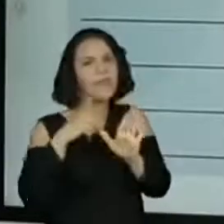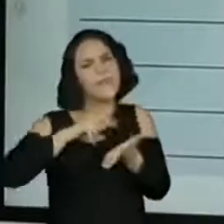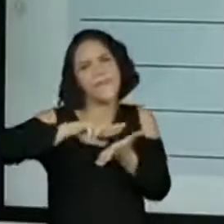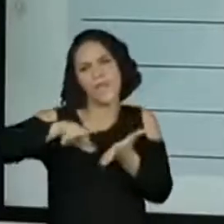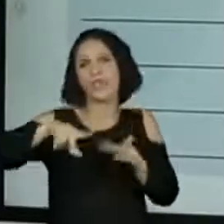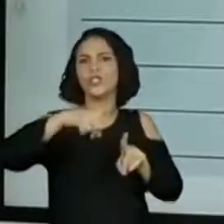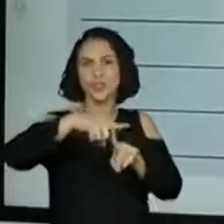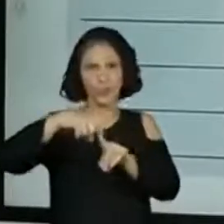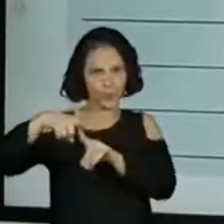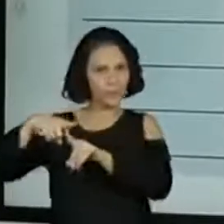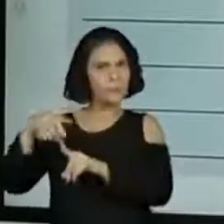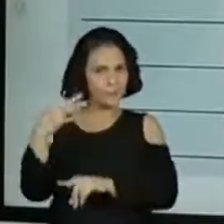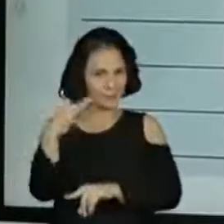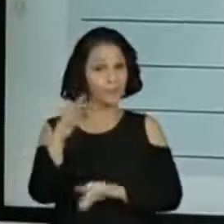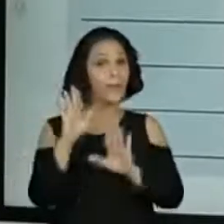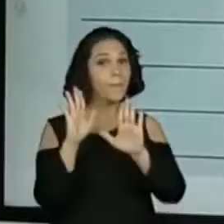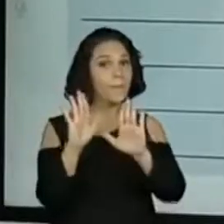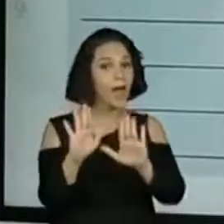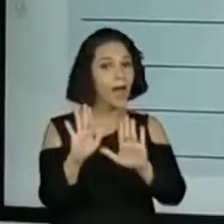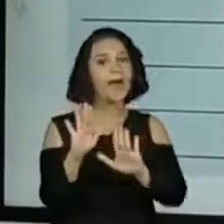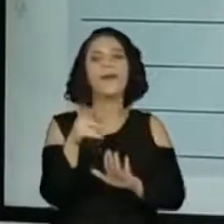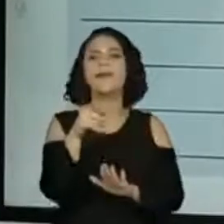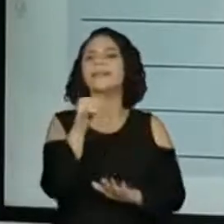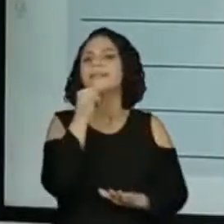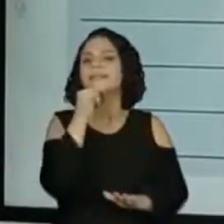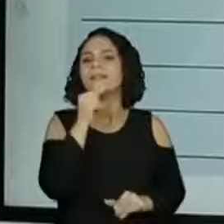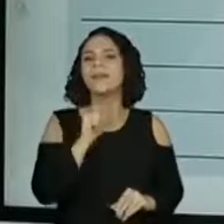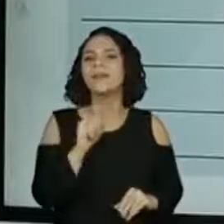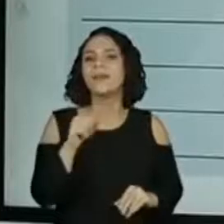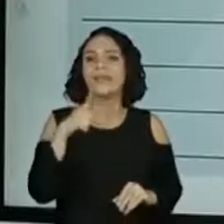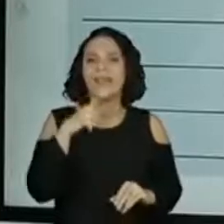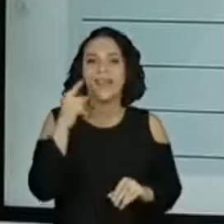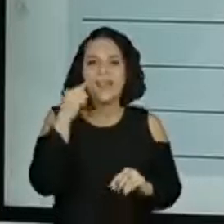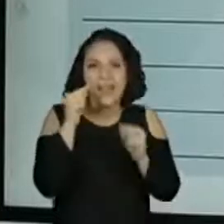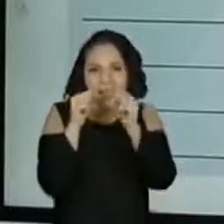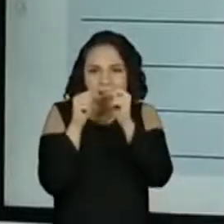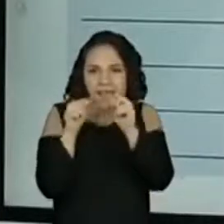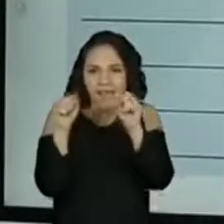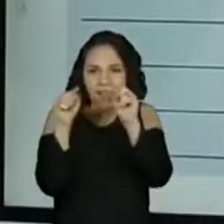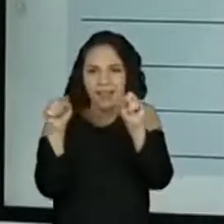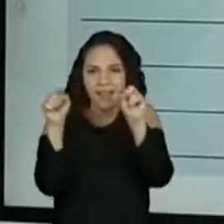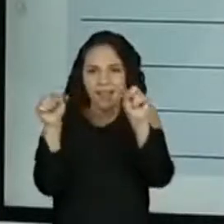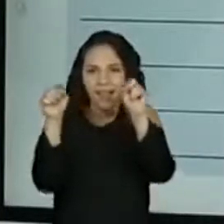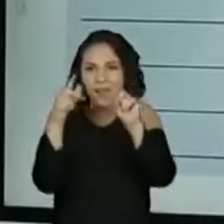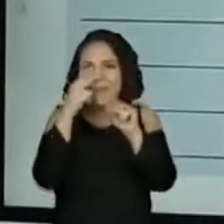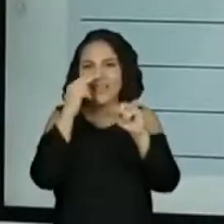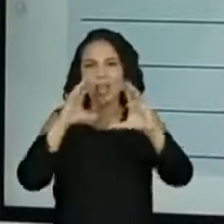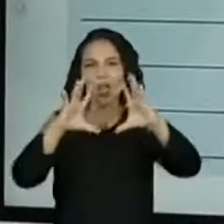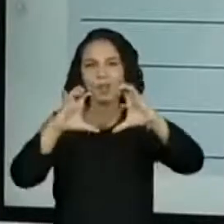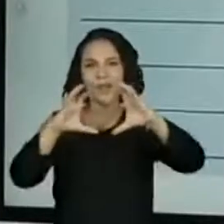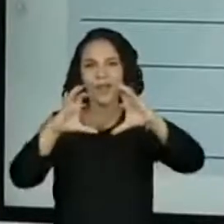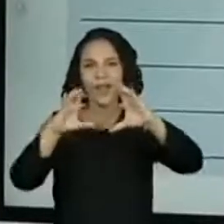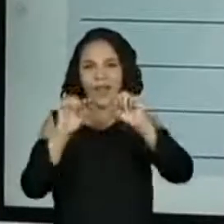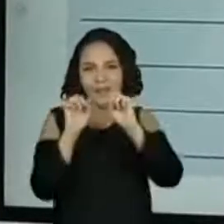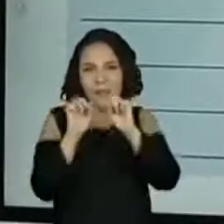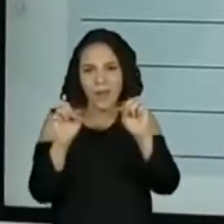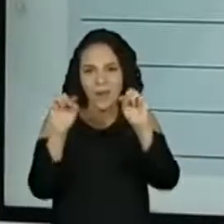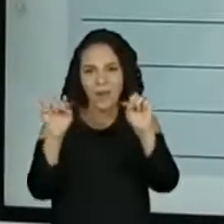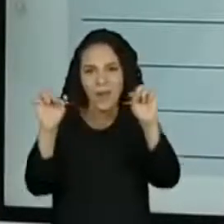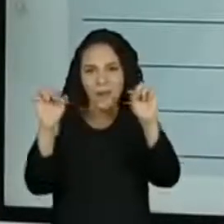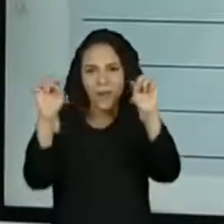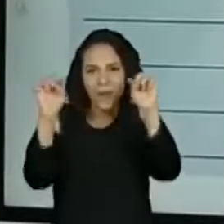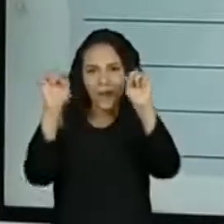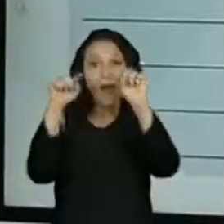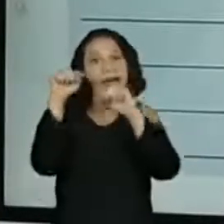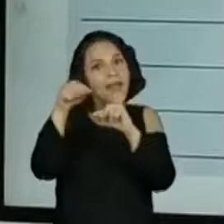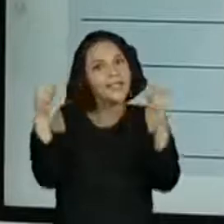tipos de recursos gráficos. Mas, normalmente, tem aquele que tem, né, tipo uma nuvenzinha e tem algumas bolinhas.